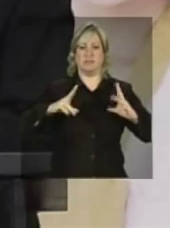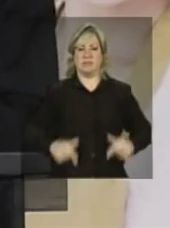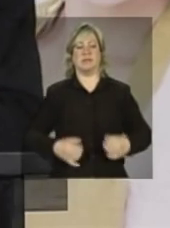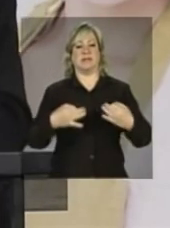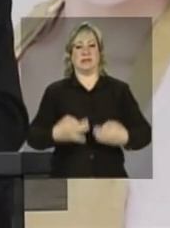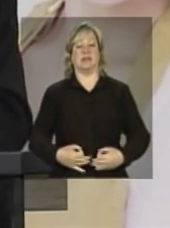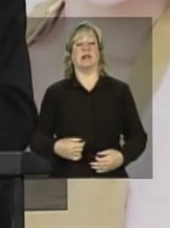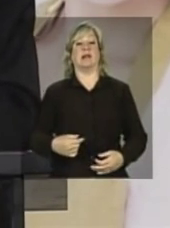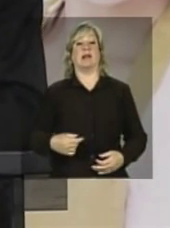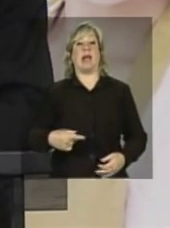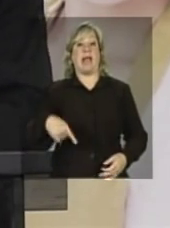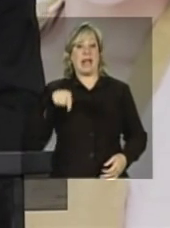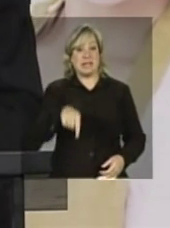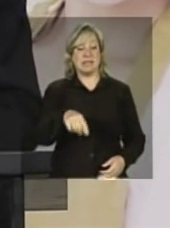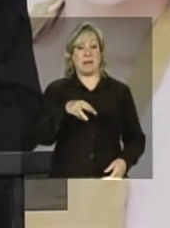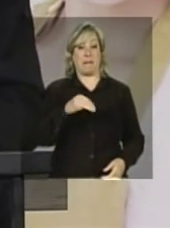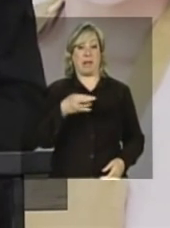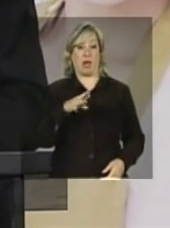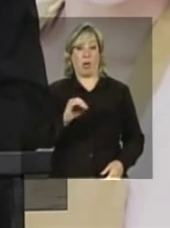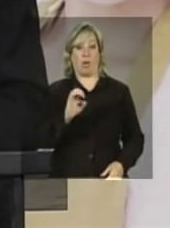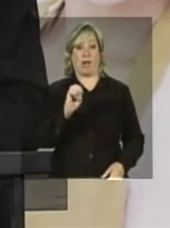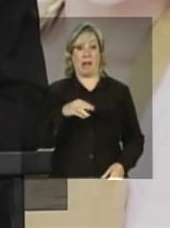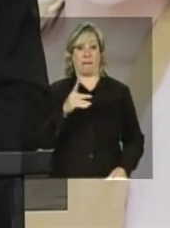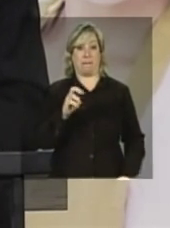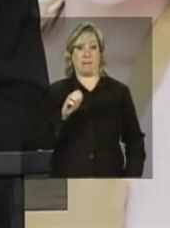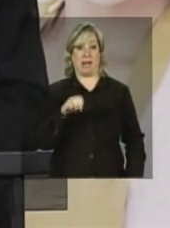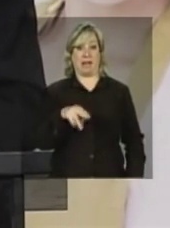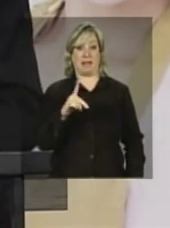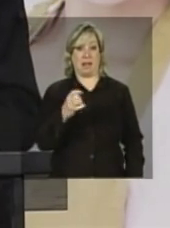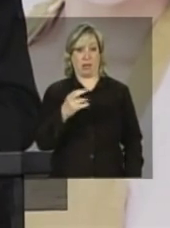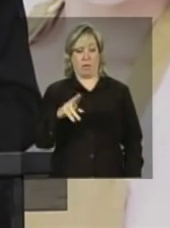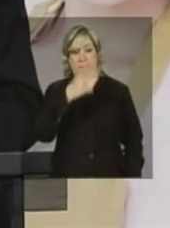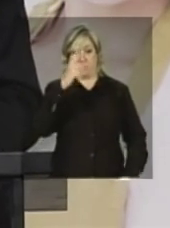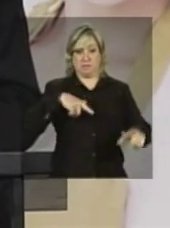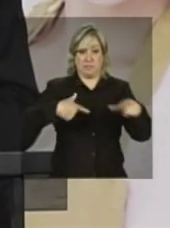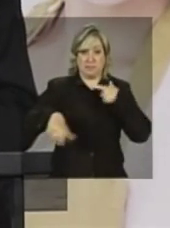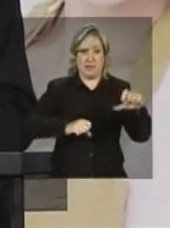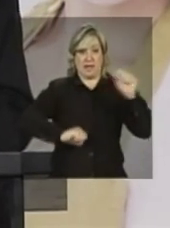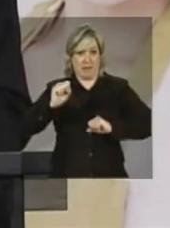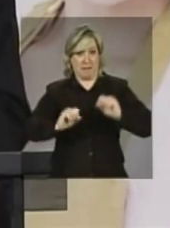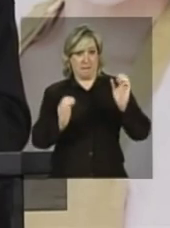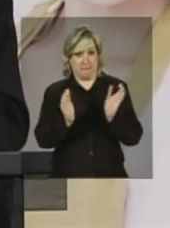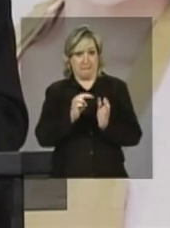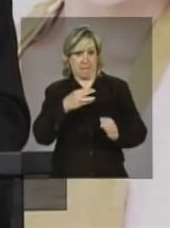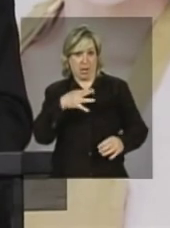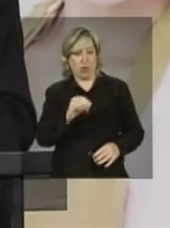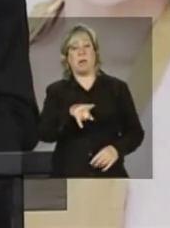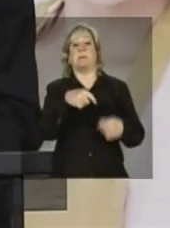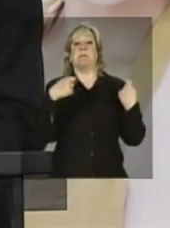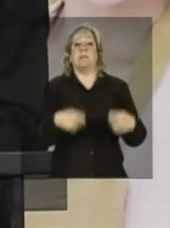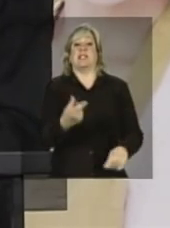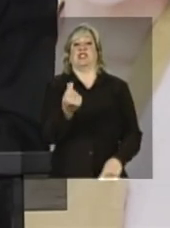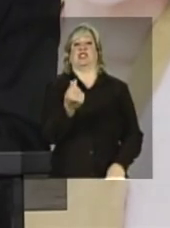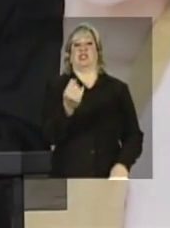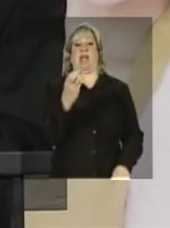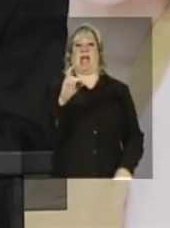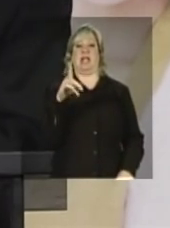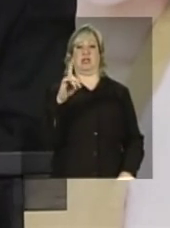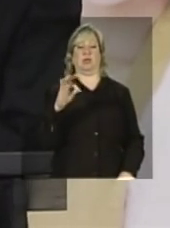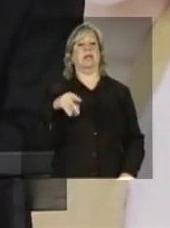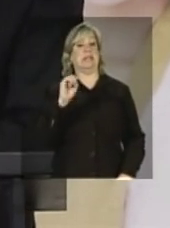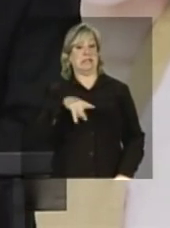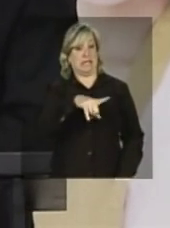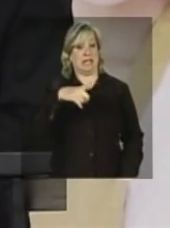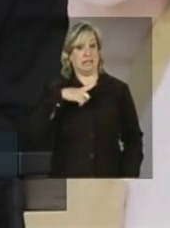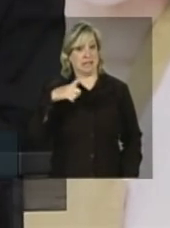microempreendedor, ele precisa de crédito para poder progredir. Se ele tiver um crédito disponível com as